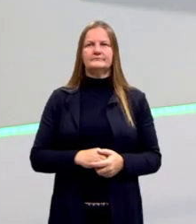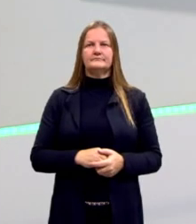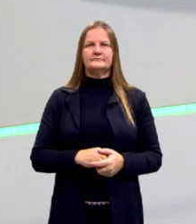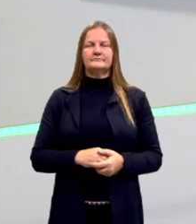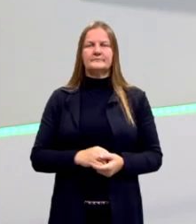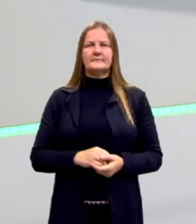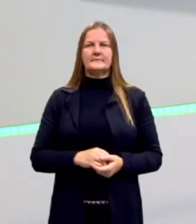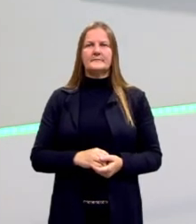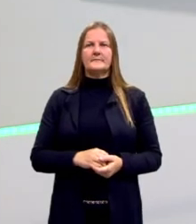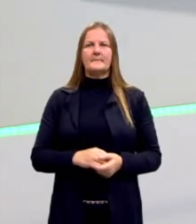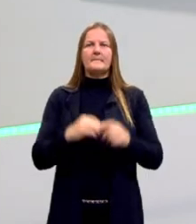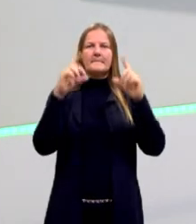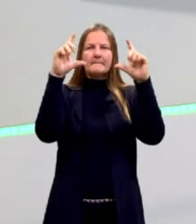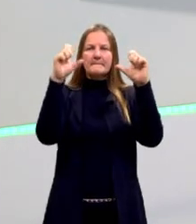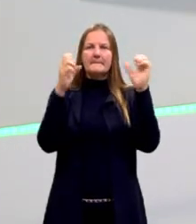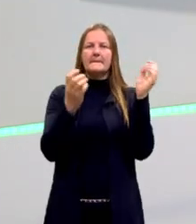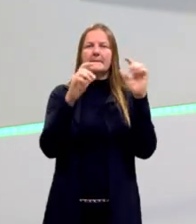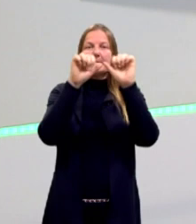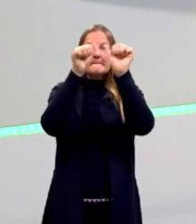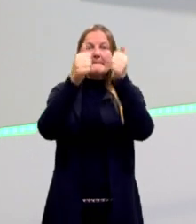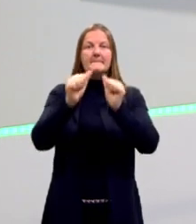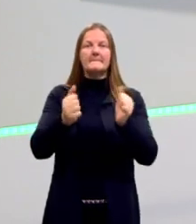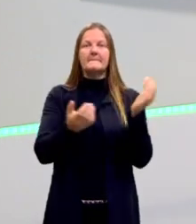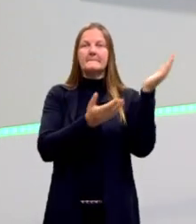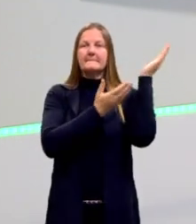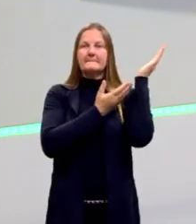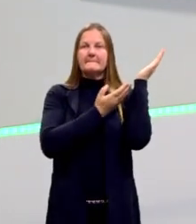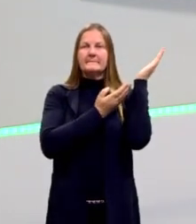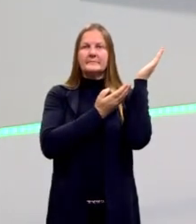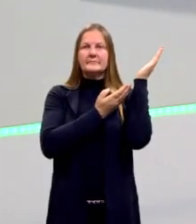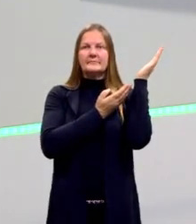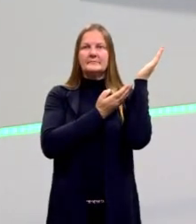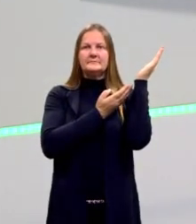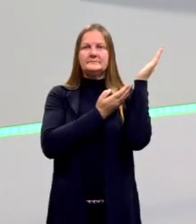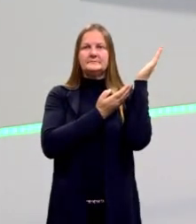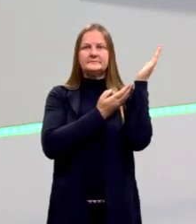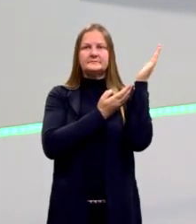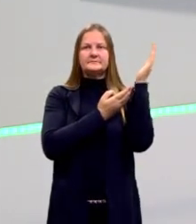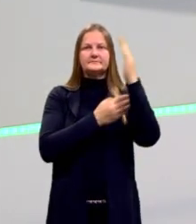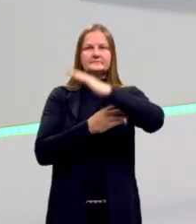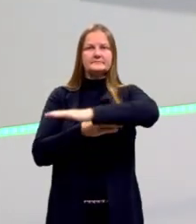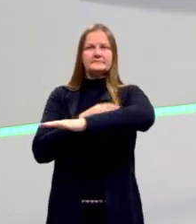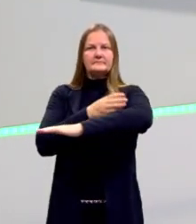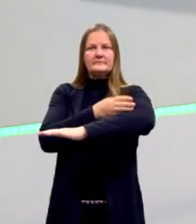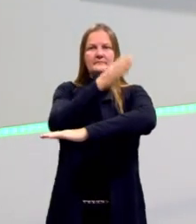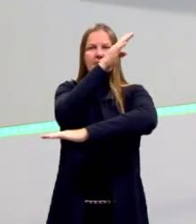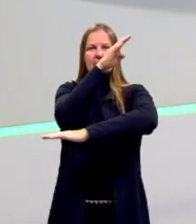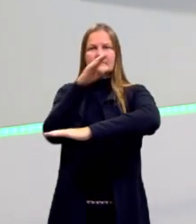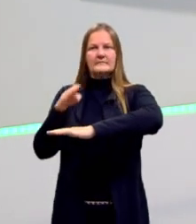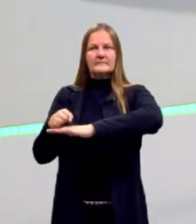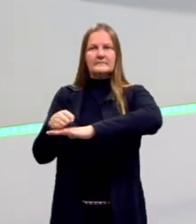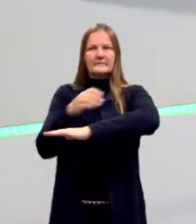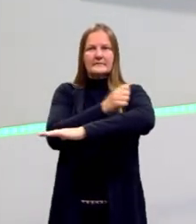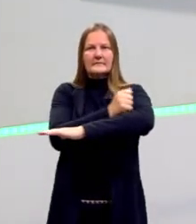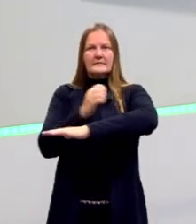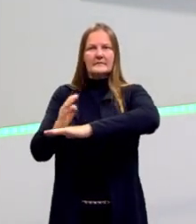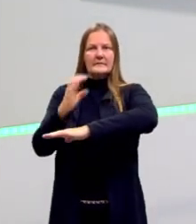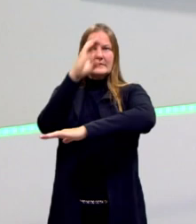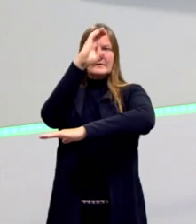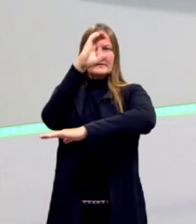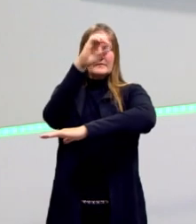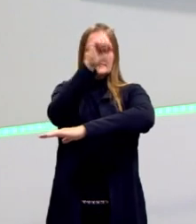Aqui eu trouxe para vocês a imagem de um triângulo retângulo, nosso triângulo então ABC. Nós podemos